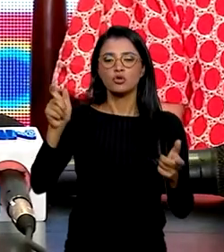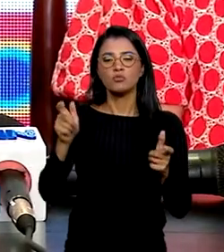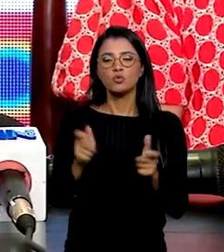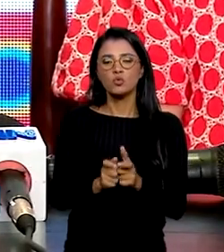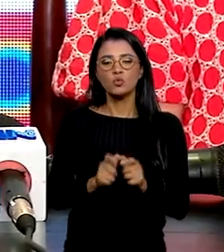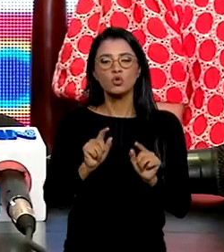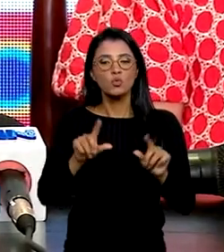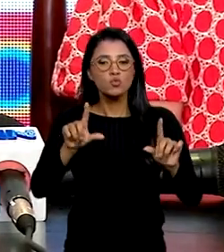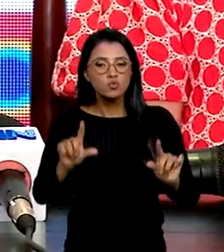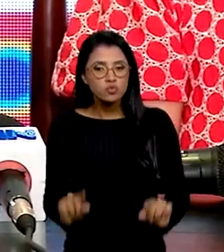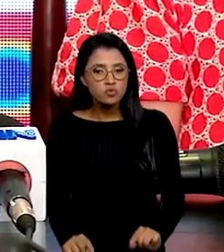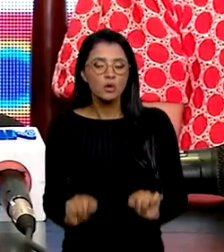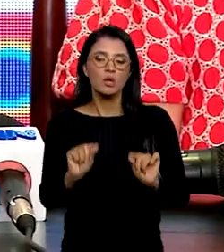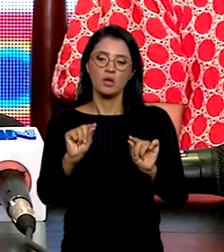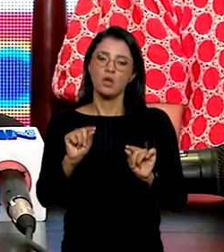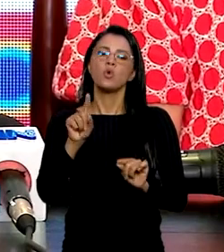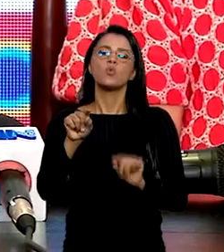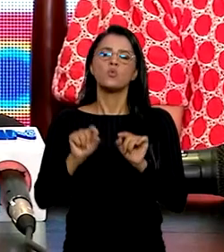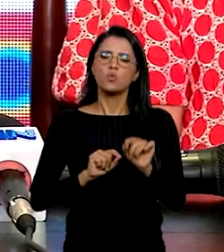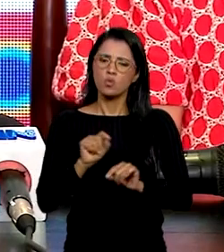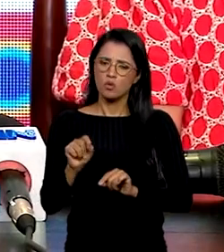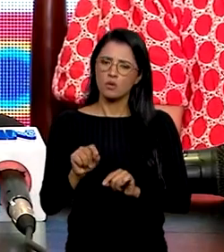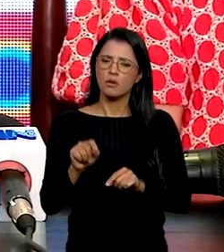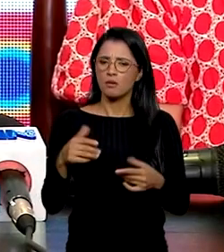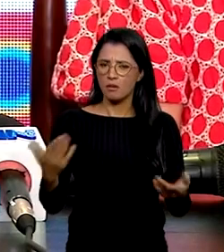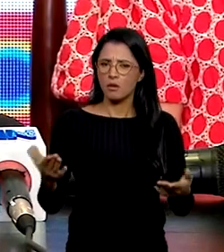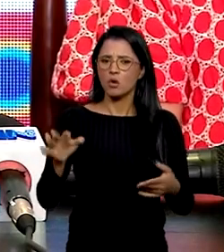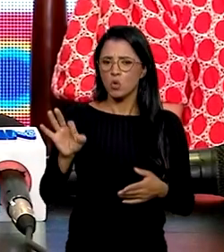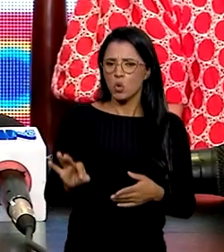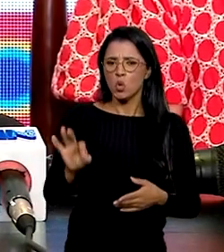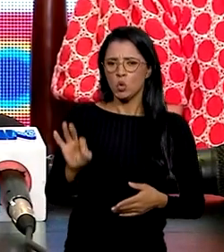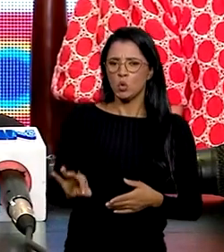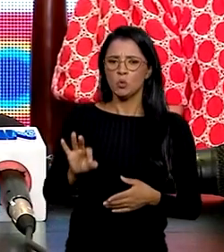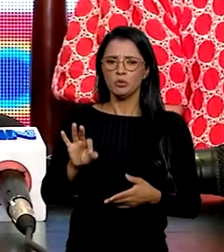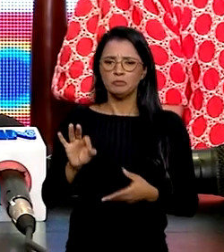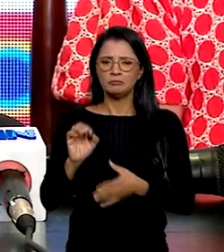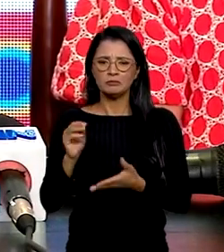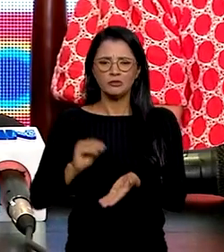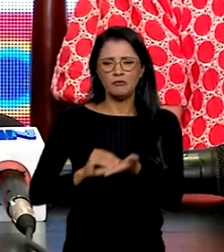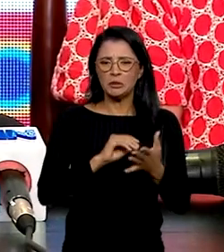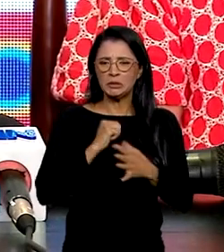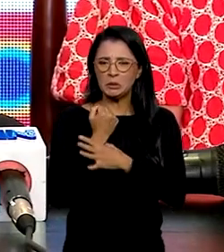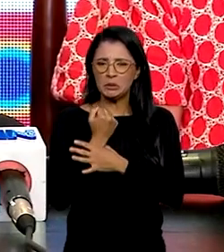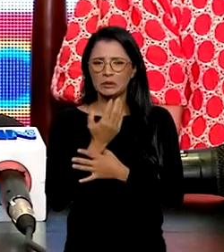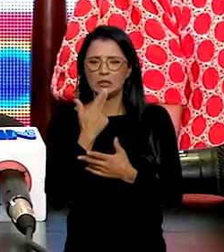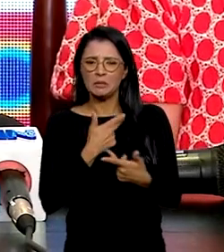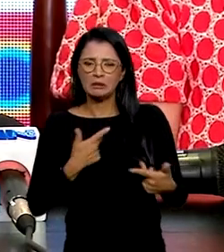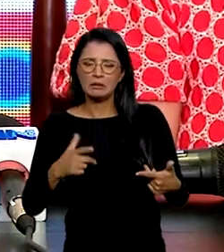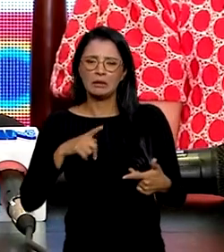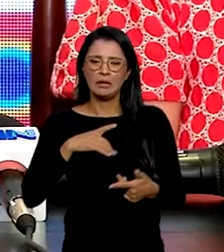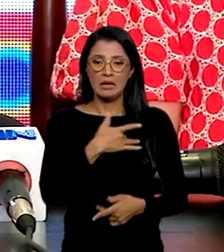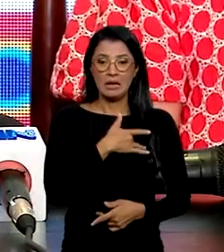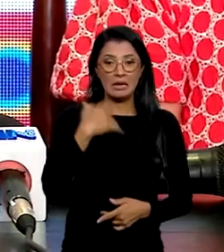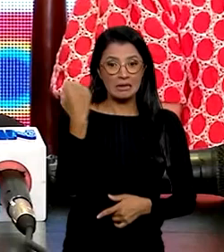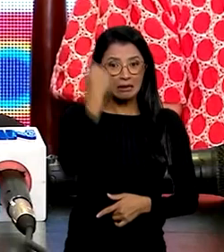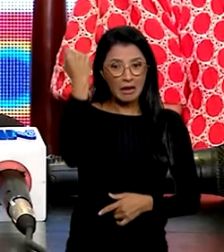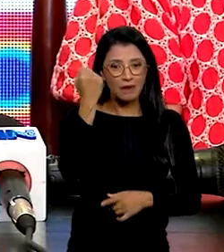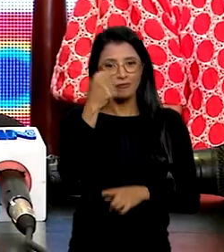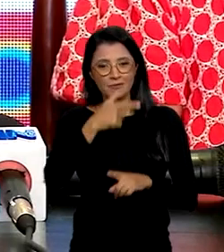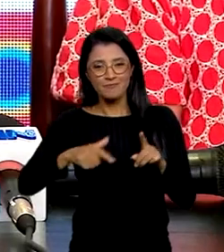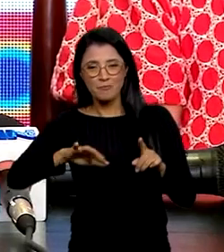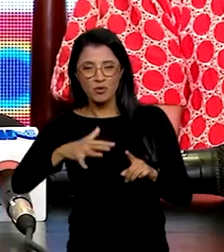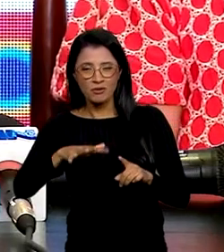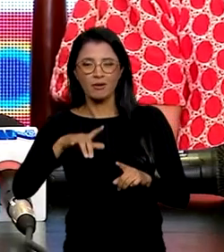significativamente os índices de insegurança alimentar grave e moderada no Brasil. A gente hoje